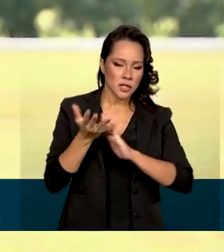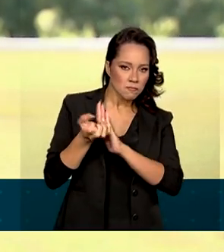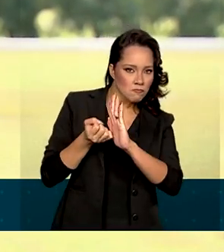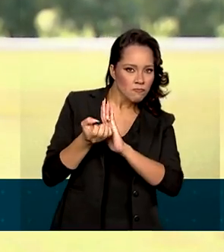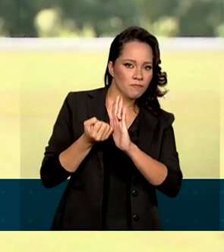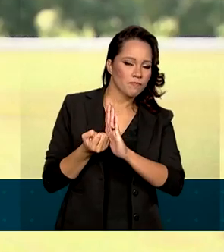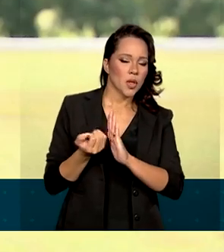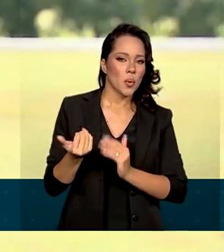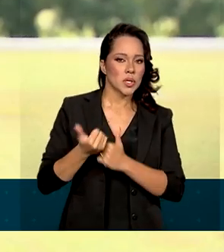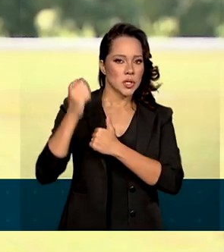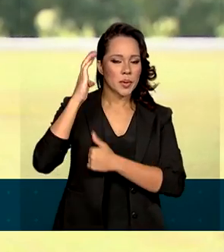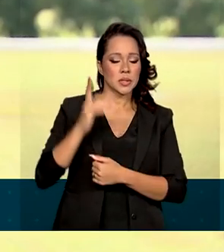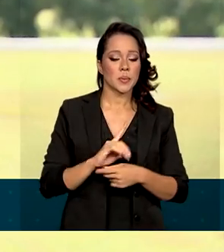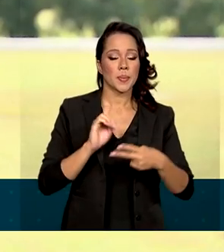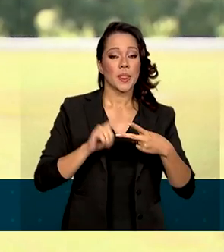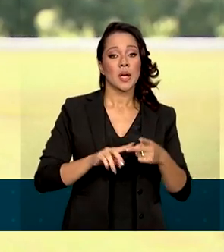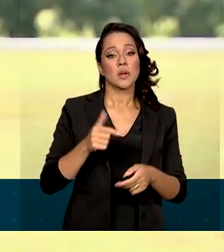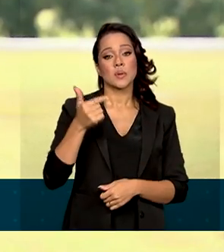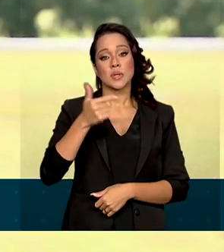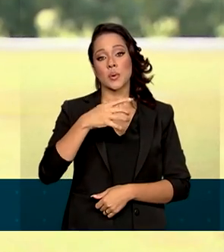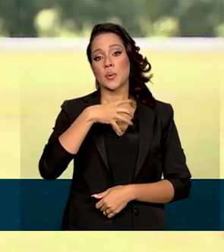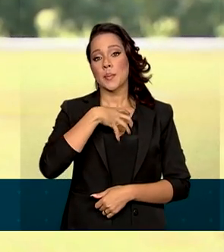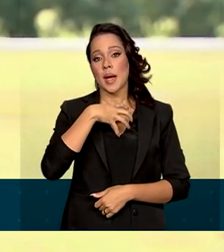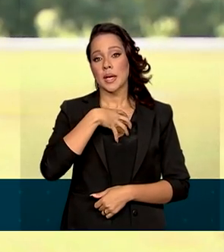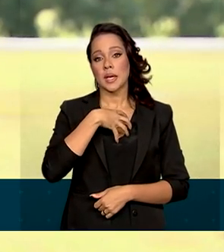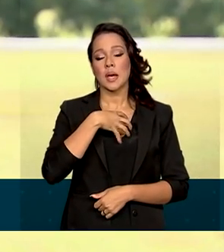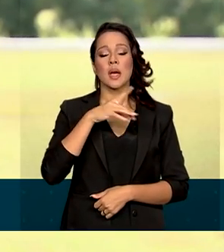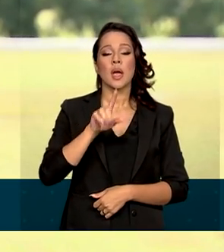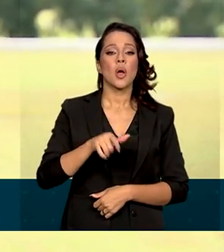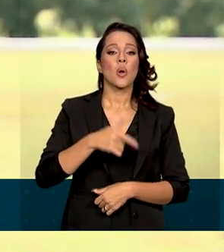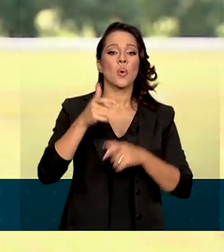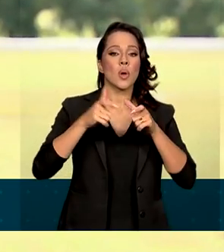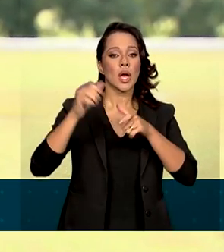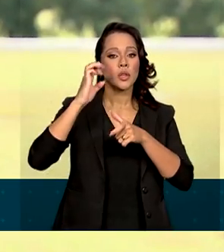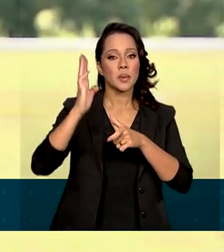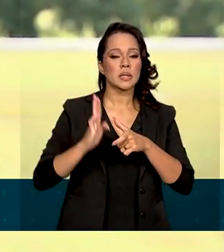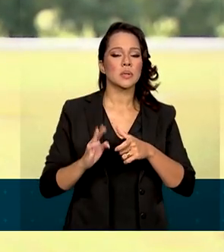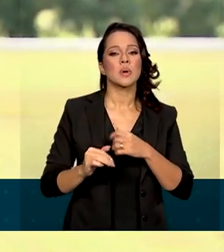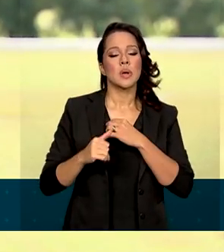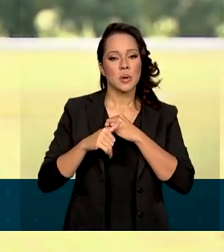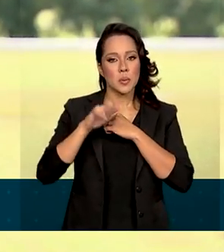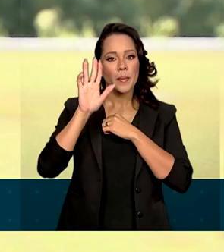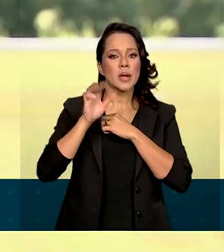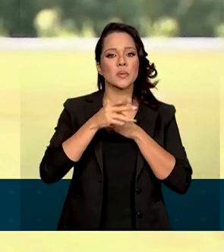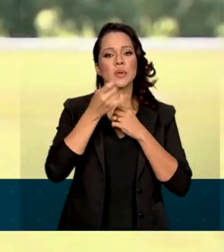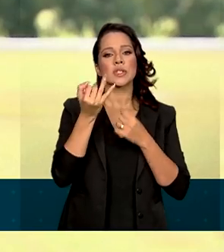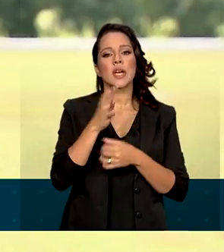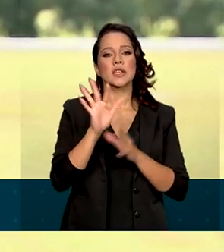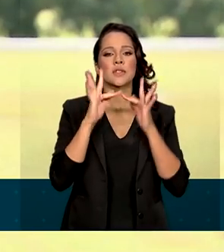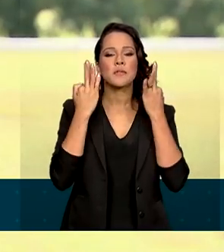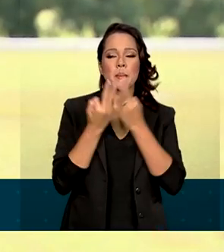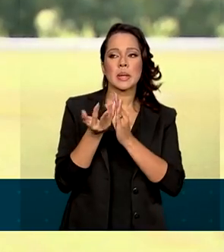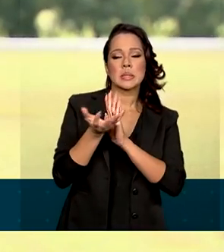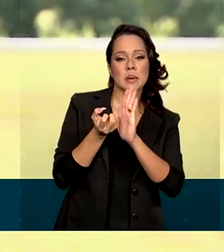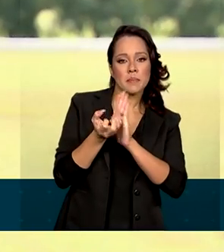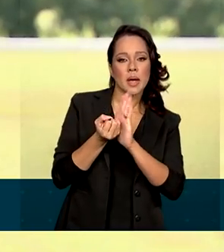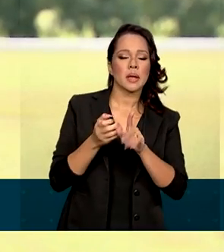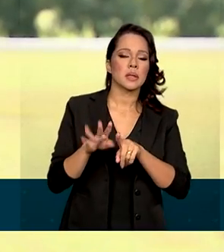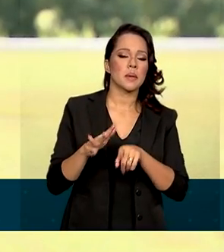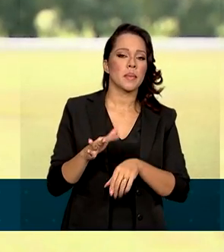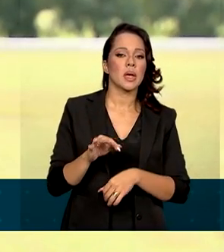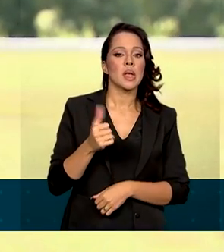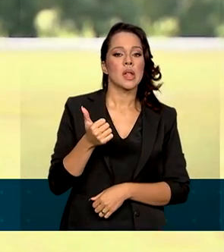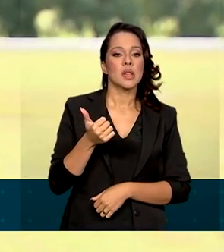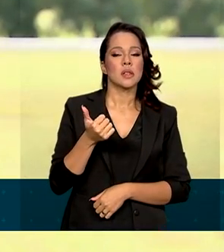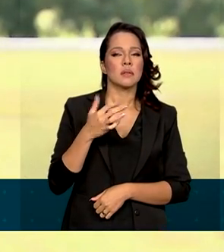por lá, e a Bahia é a unidade da federação com o maior número de famílias beneficiadas, cerca